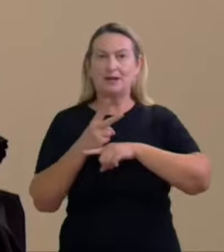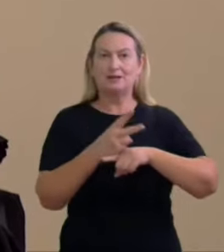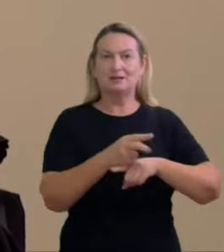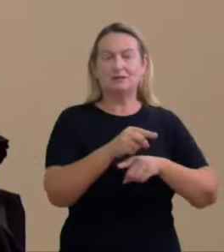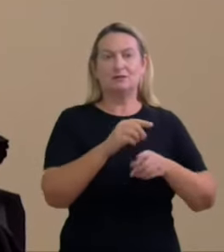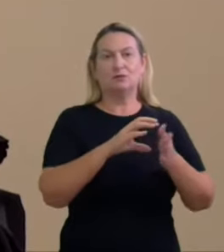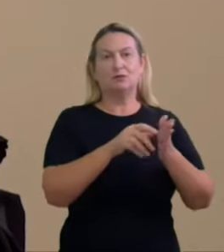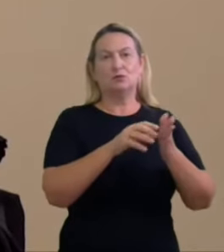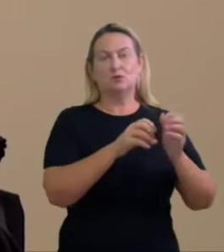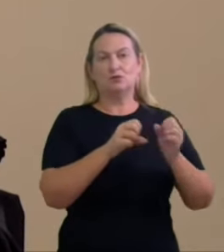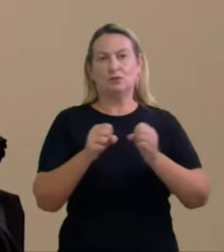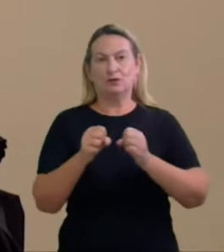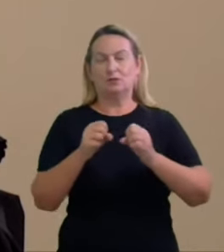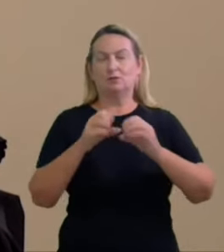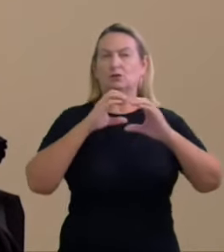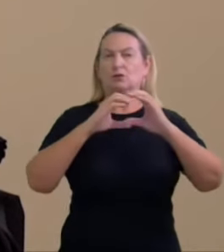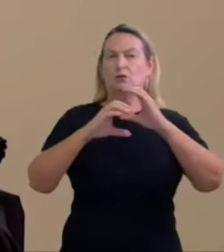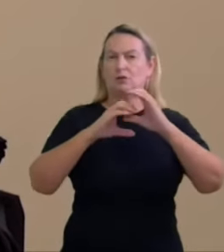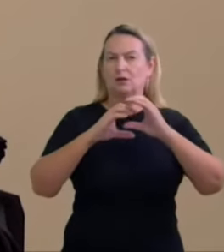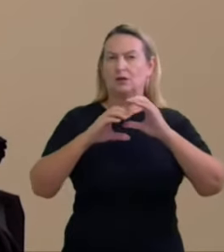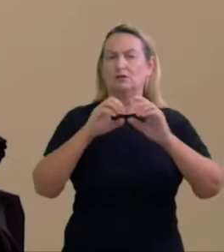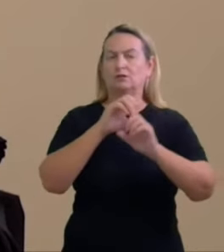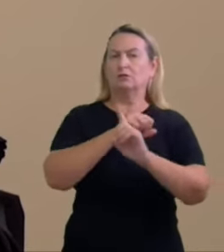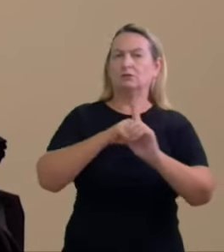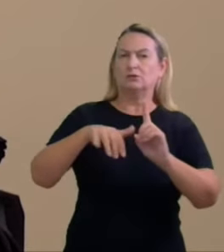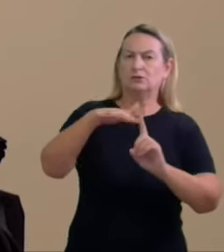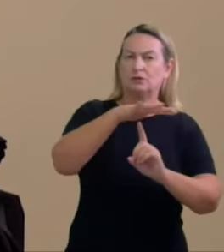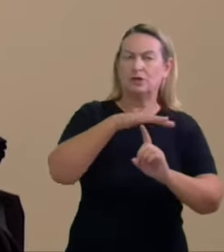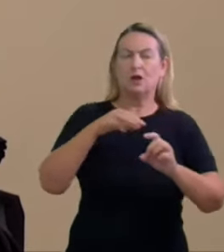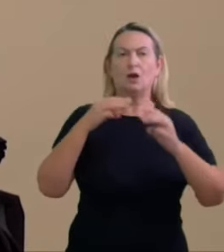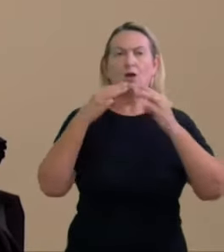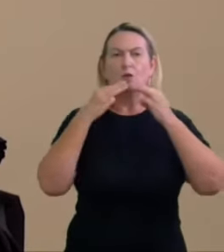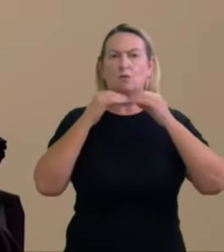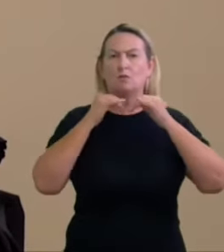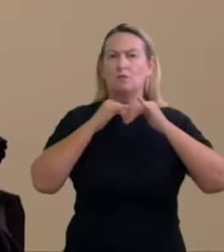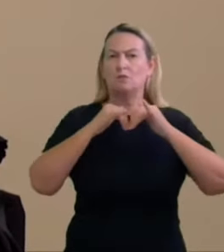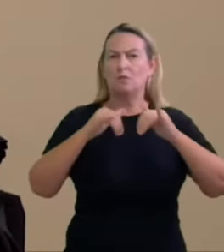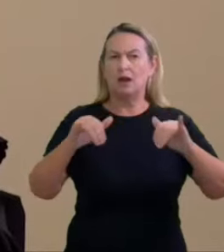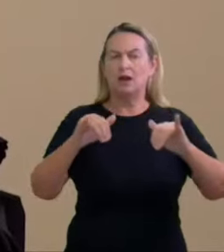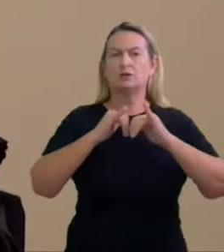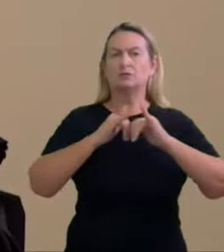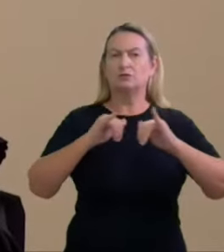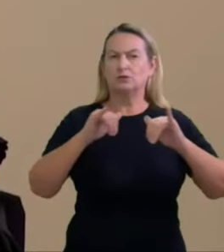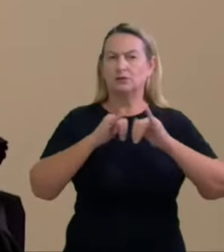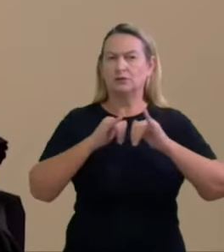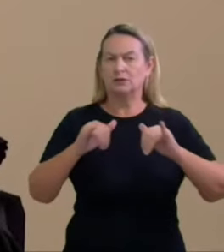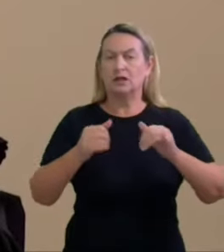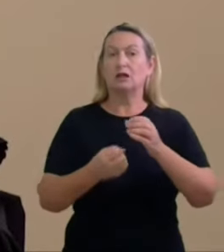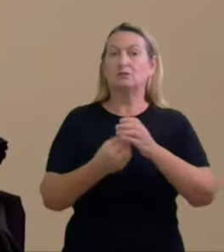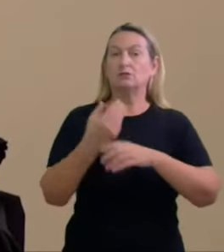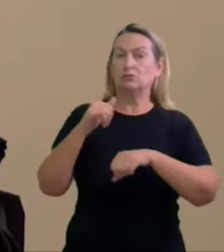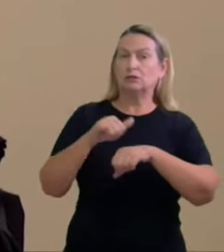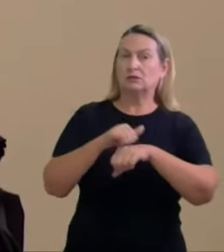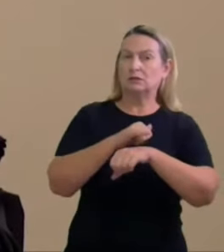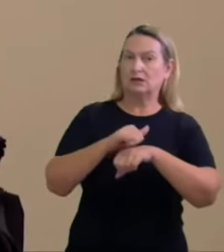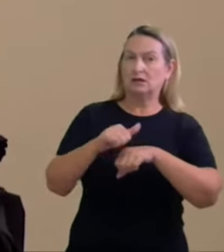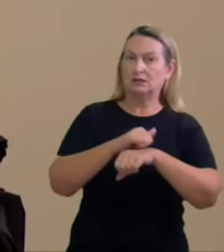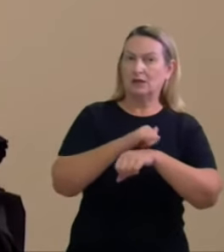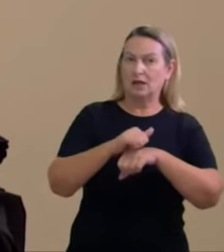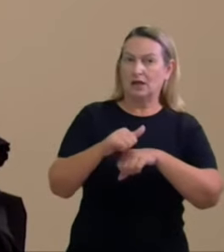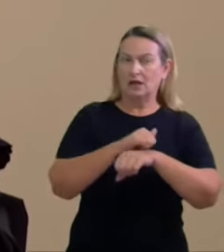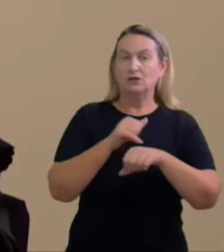marketing e publicidade inclusive com a criação de estratégia produção e entrega de inserções